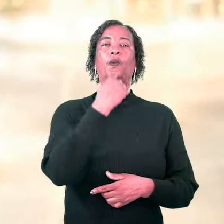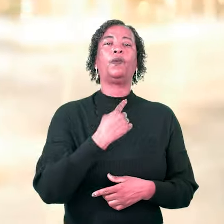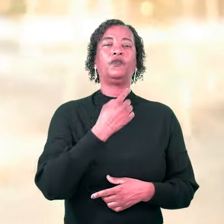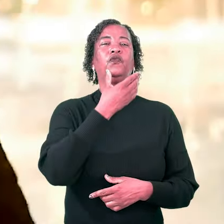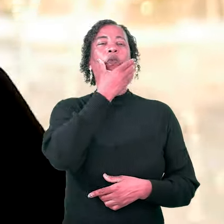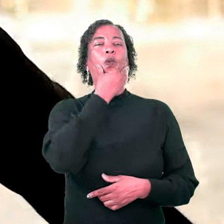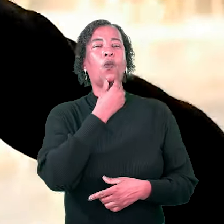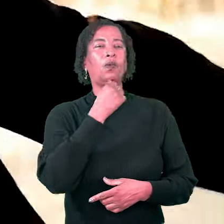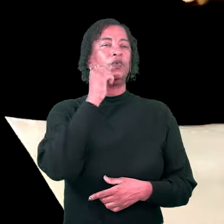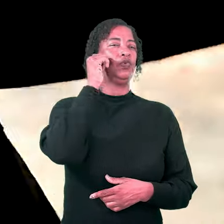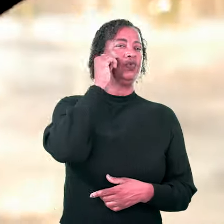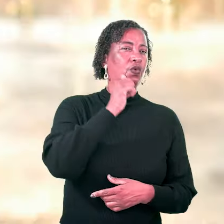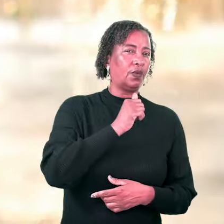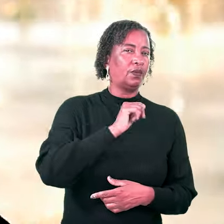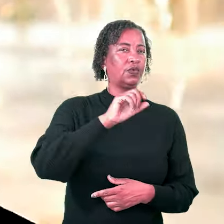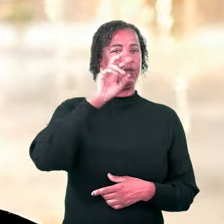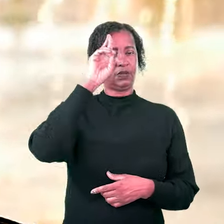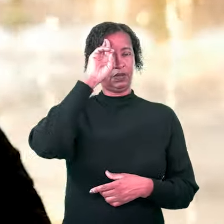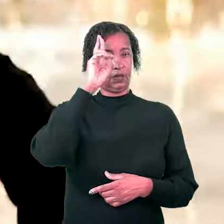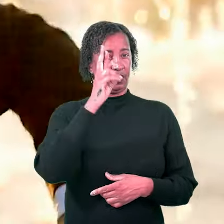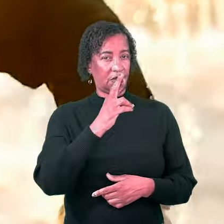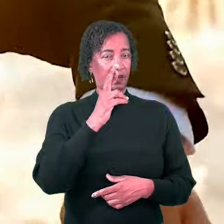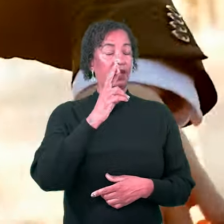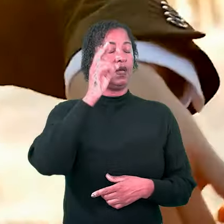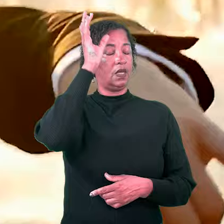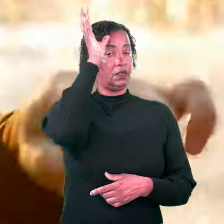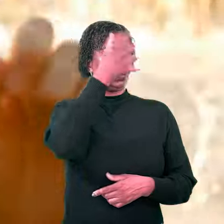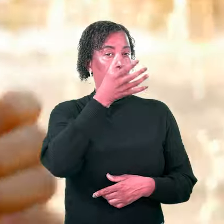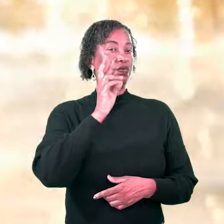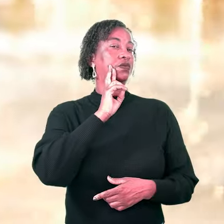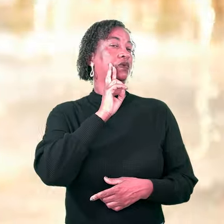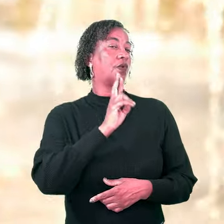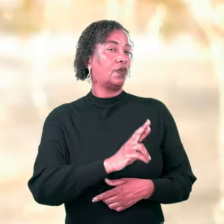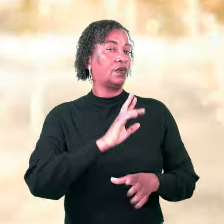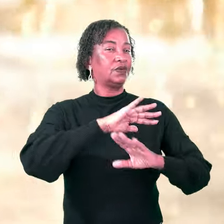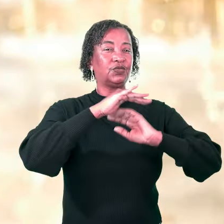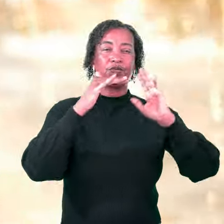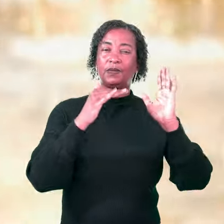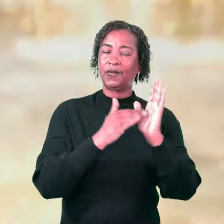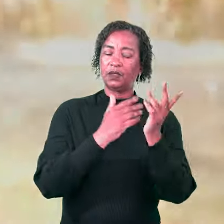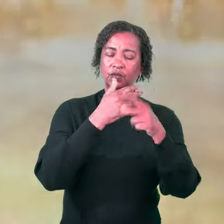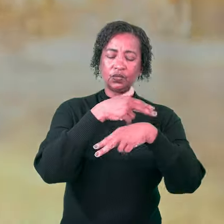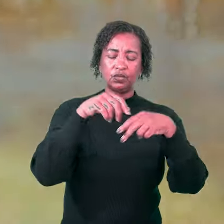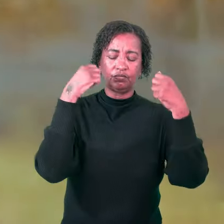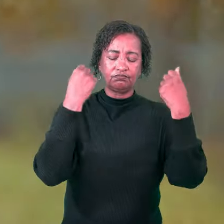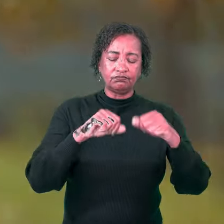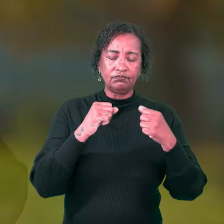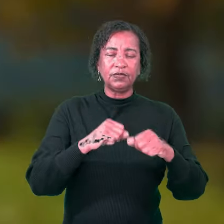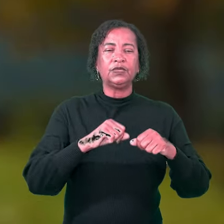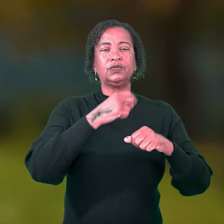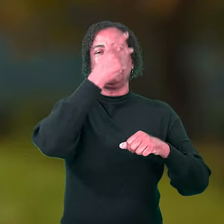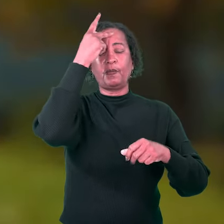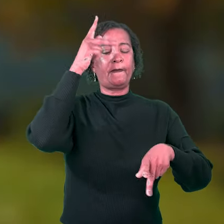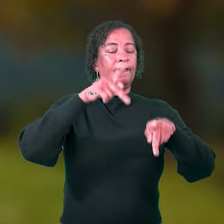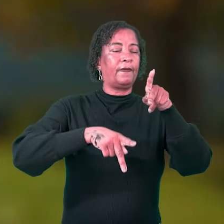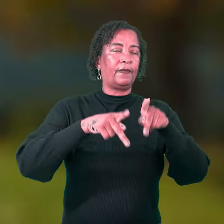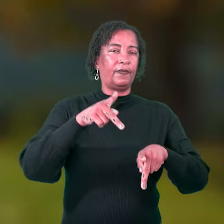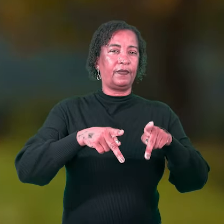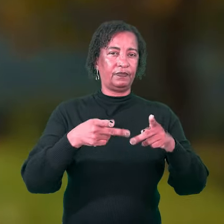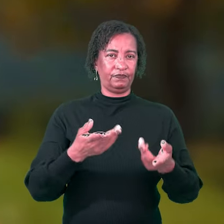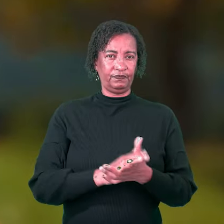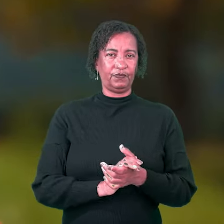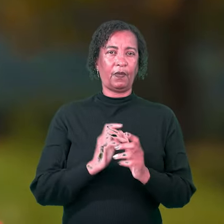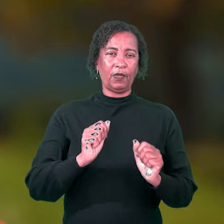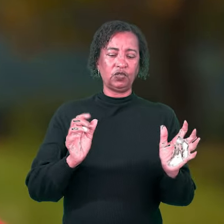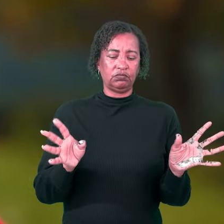e de uma mulher que é minha solução e resposta para todas as necessidades que estão lá no sopé da montanha. Podemos